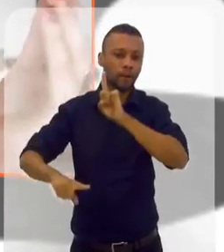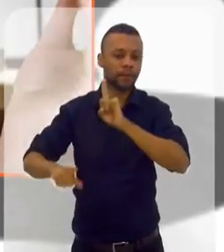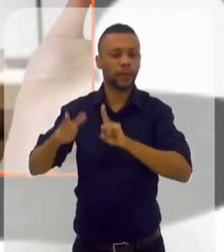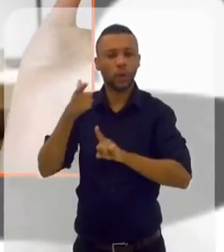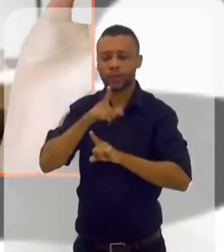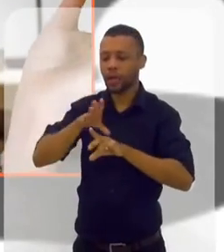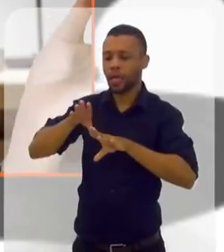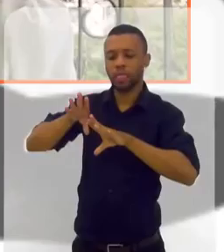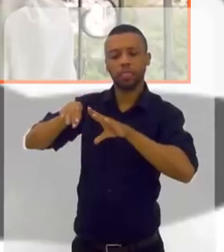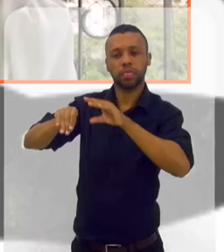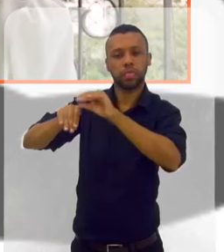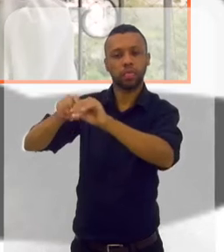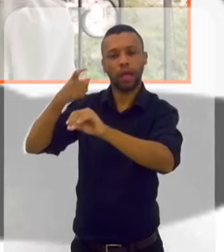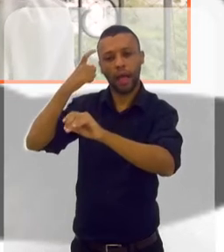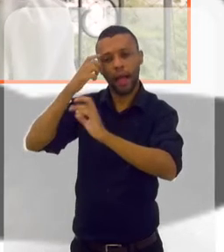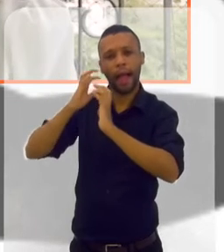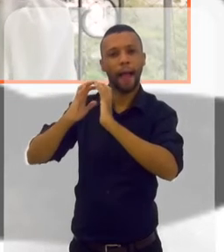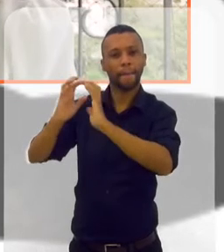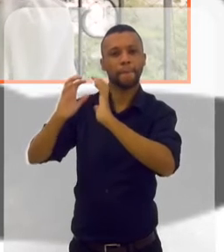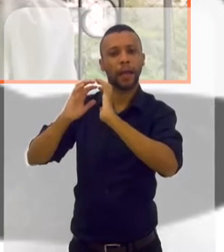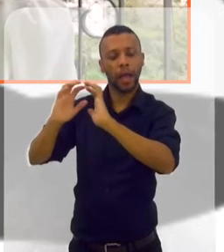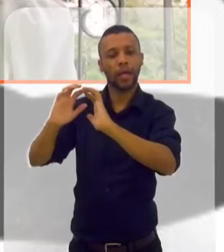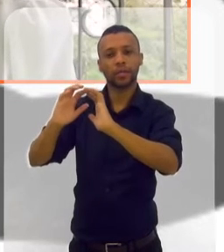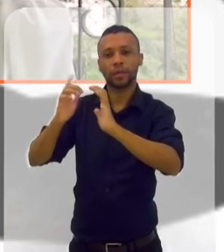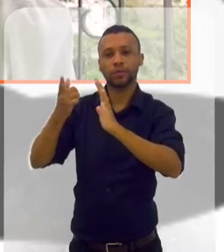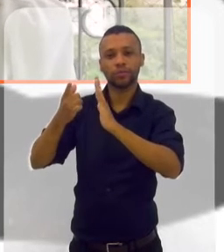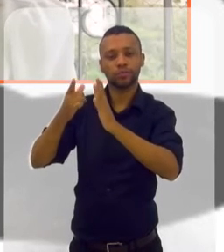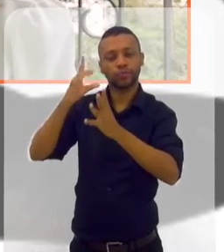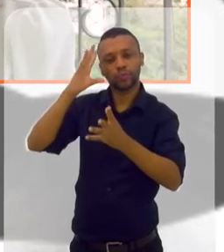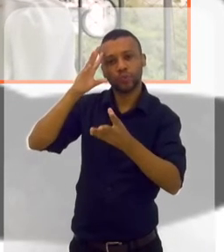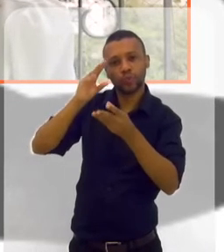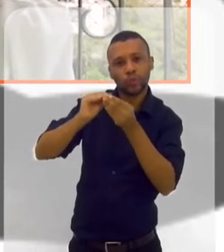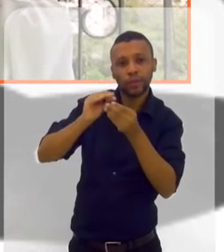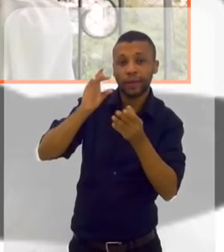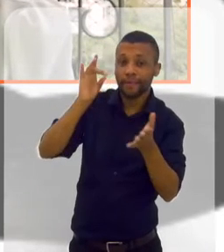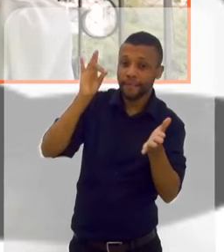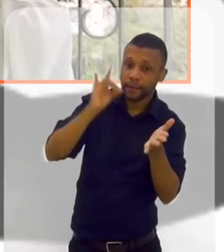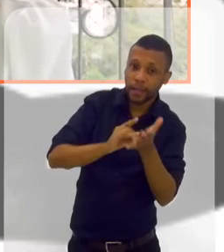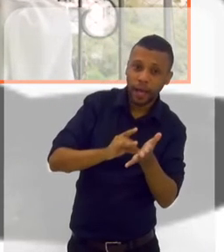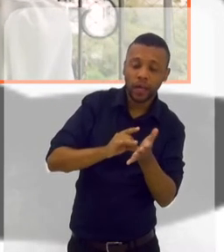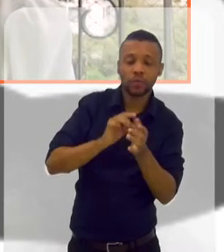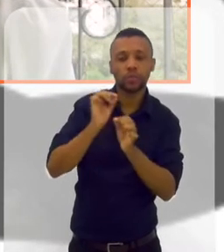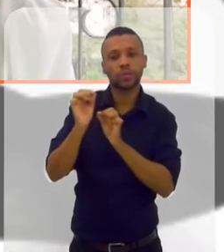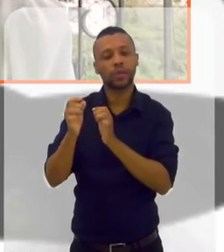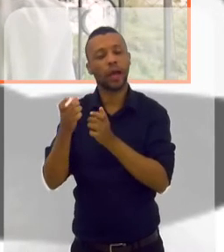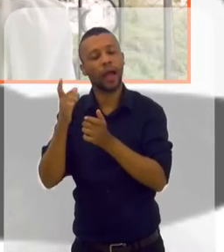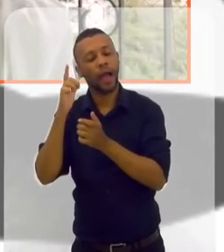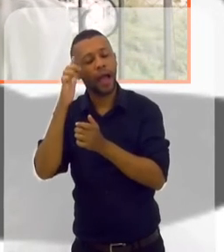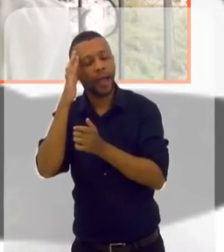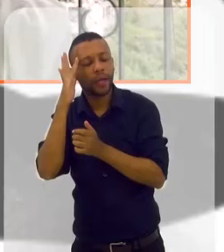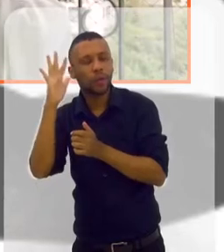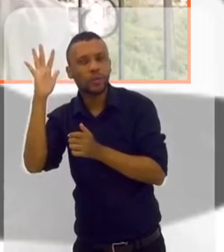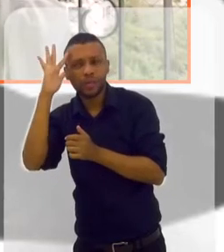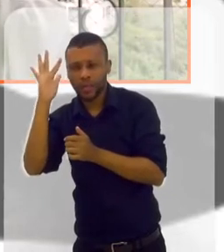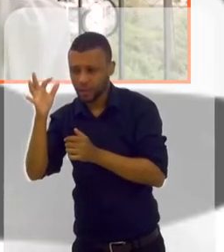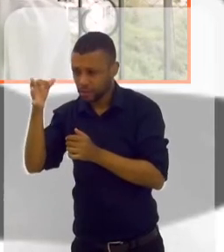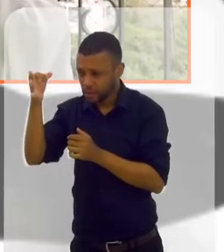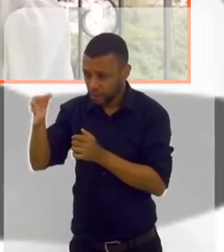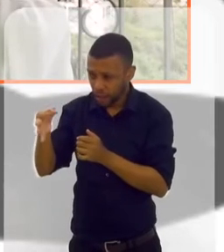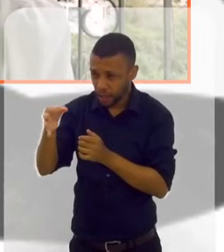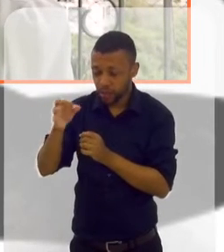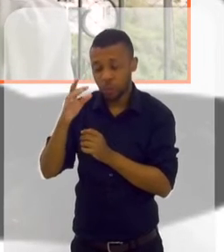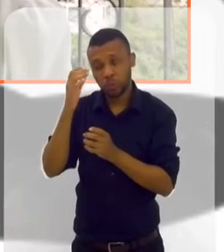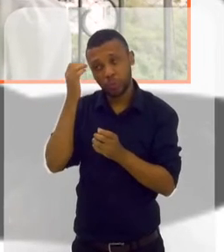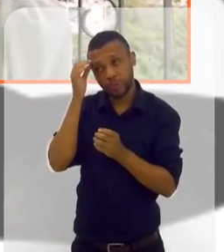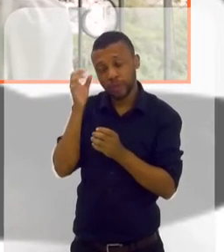você entrar na mente, porque a mente não define o que é verdade, do que é ilusão, não é? Isso. Não sei se eu fiz